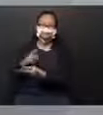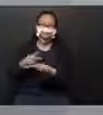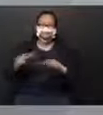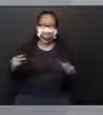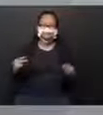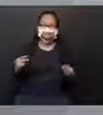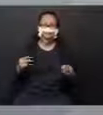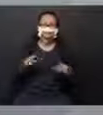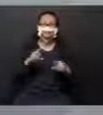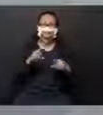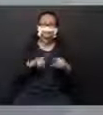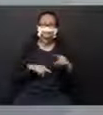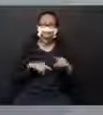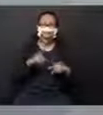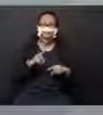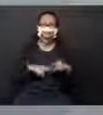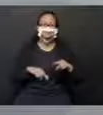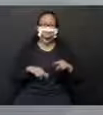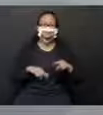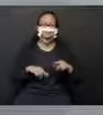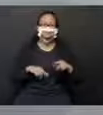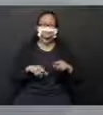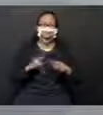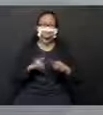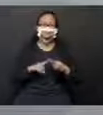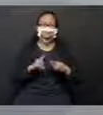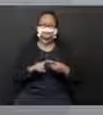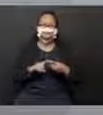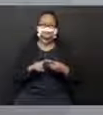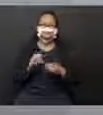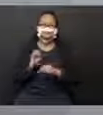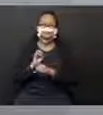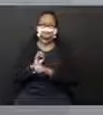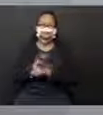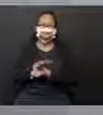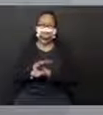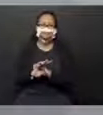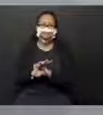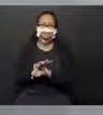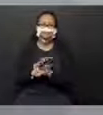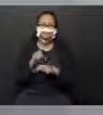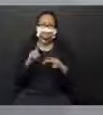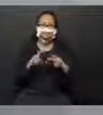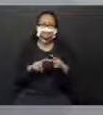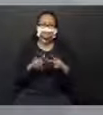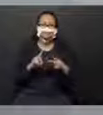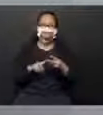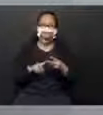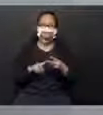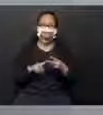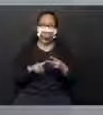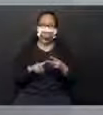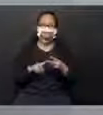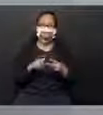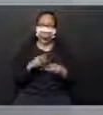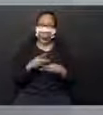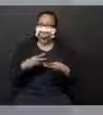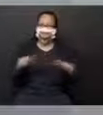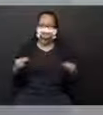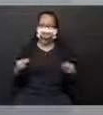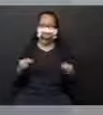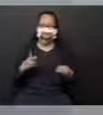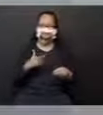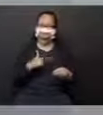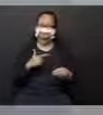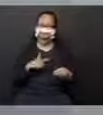Materiais. Nós vamos precisar de uma lanterna, vamos precisar de um objeto opaco e vamos precisar de um